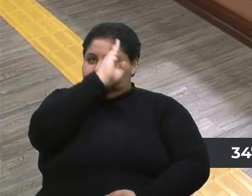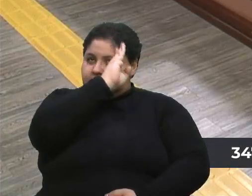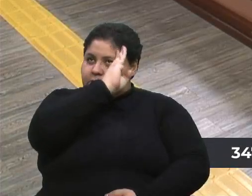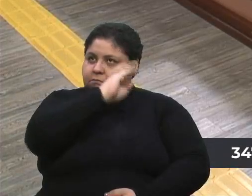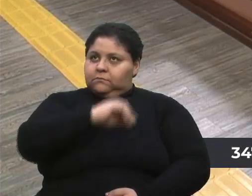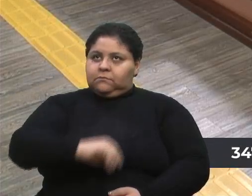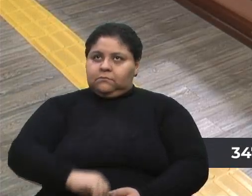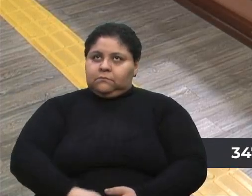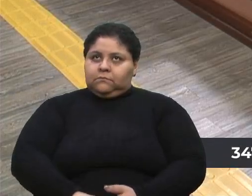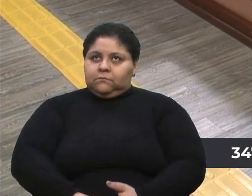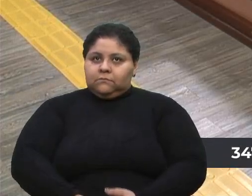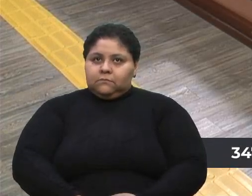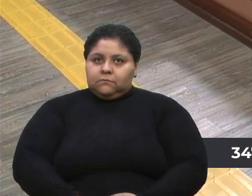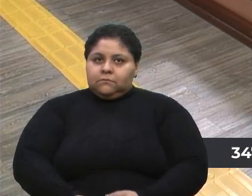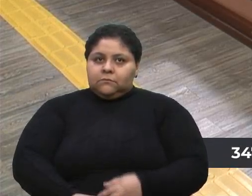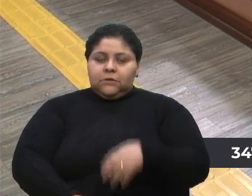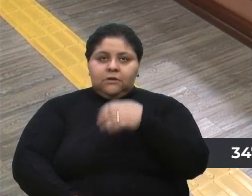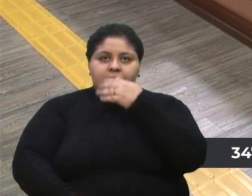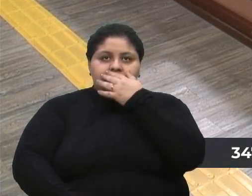Na tribuna.